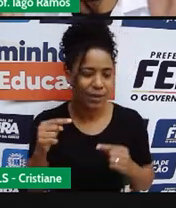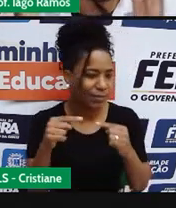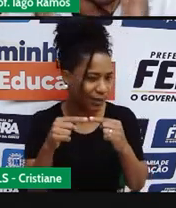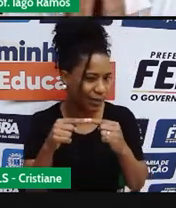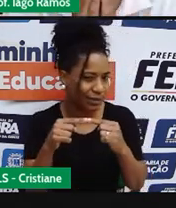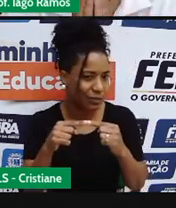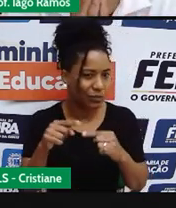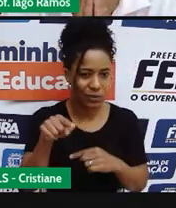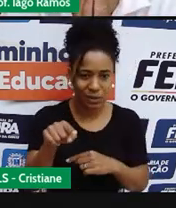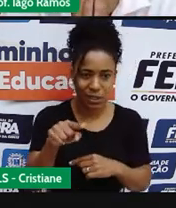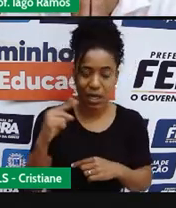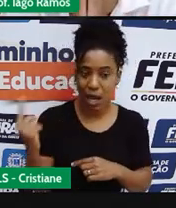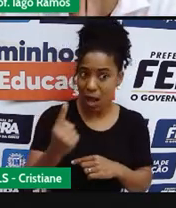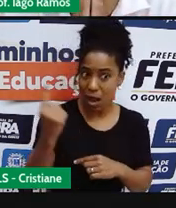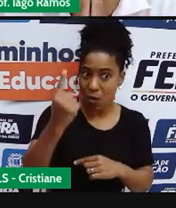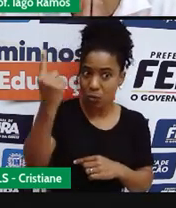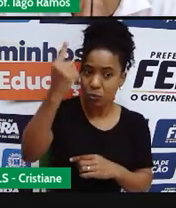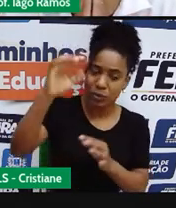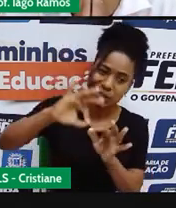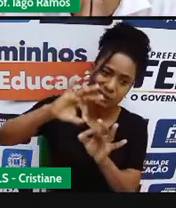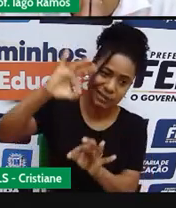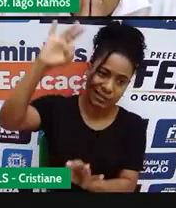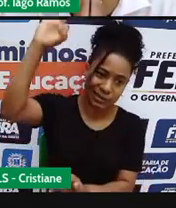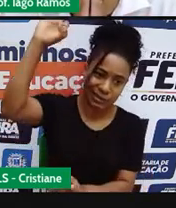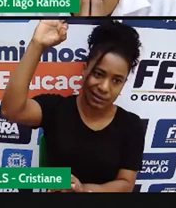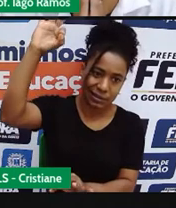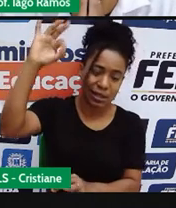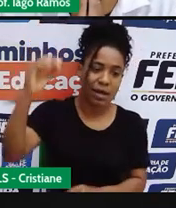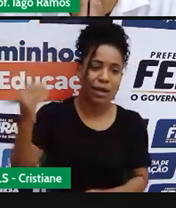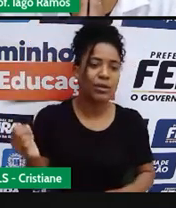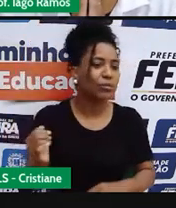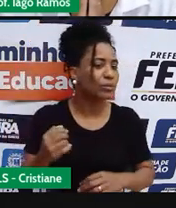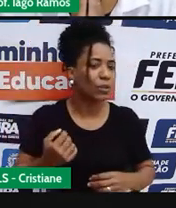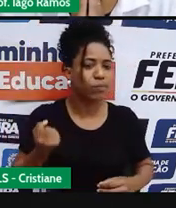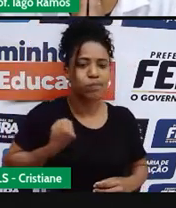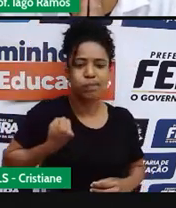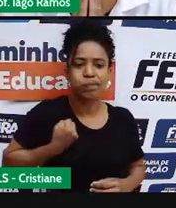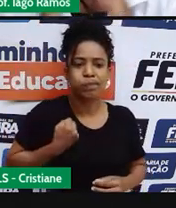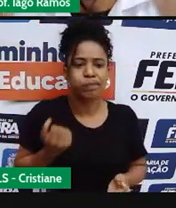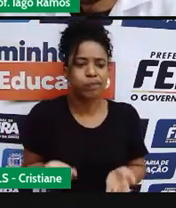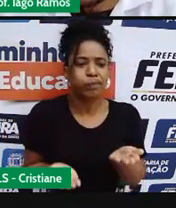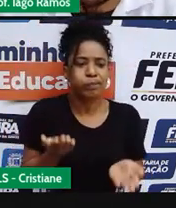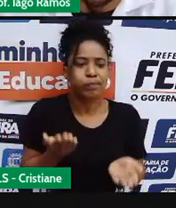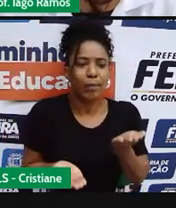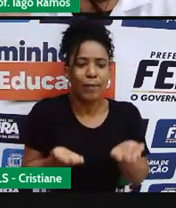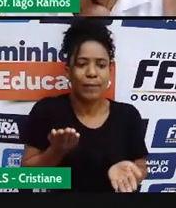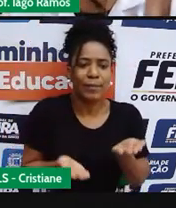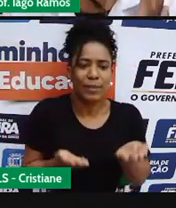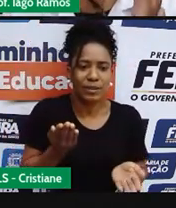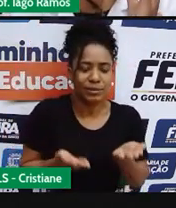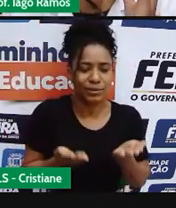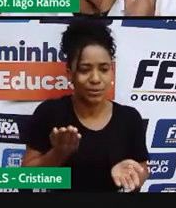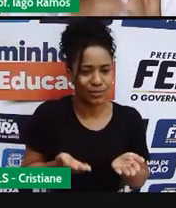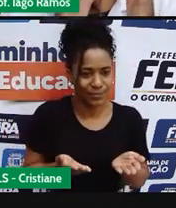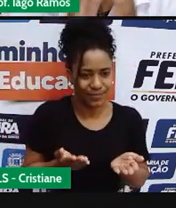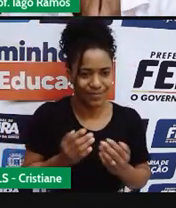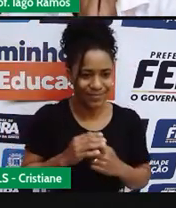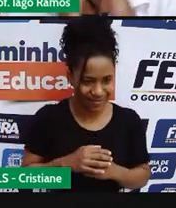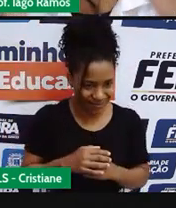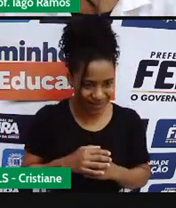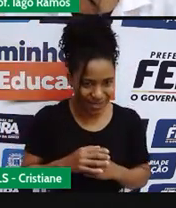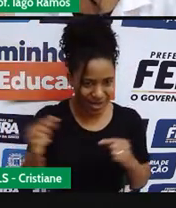não tem proporcionalidade entre elas. Tá? Como assim, professor? Não significa,